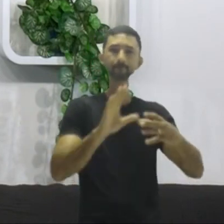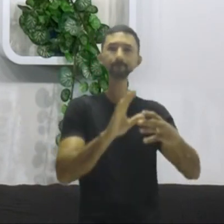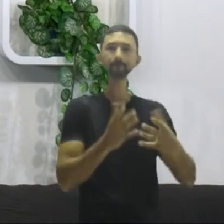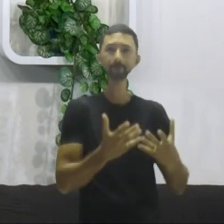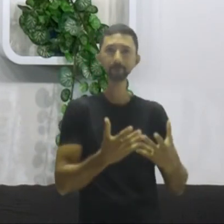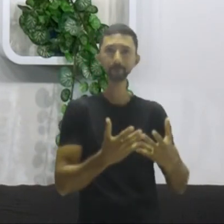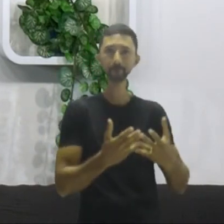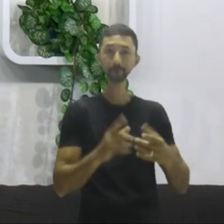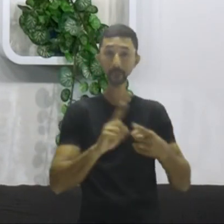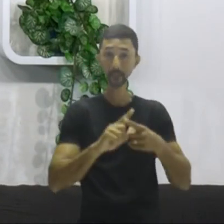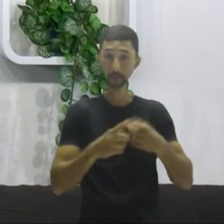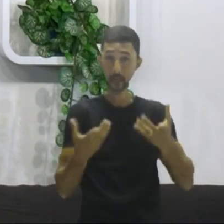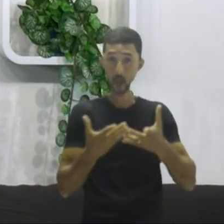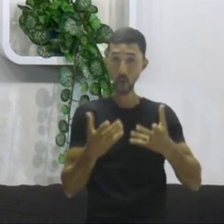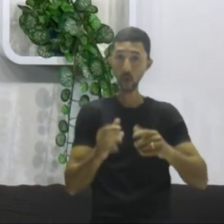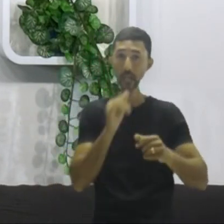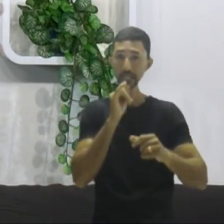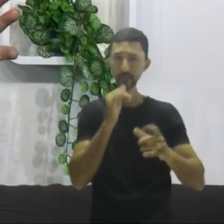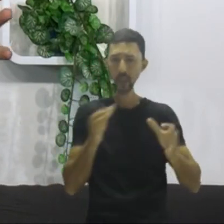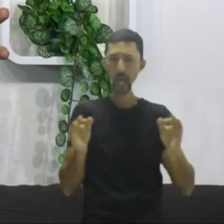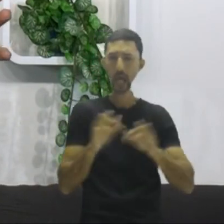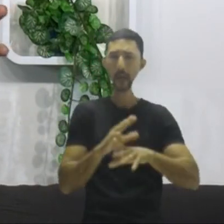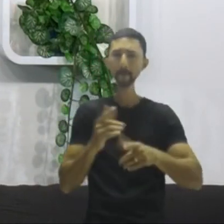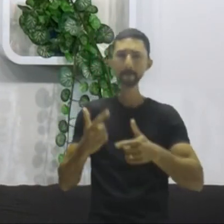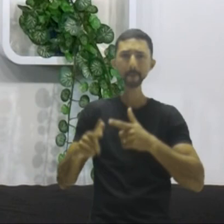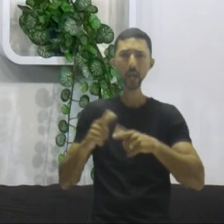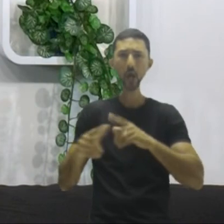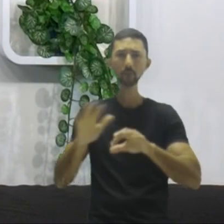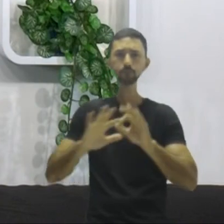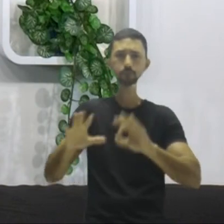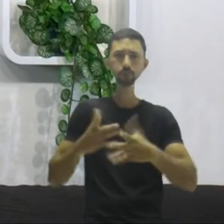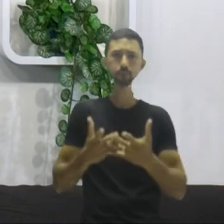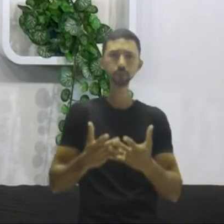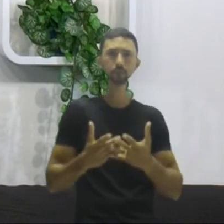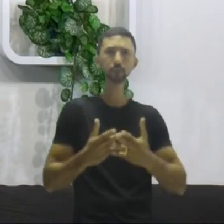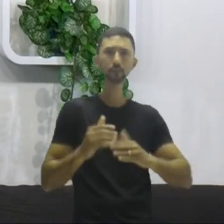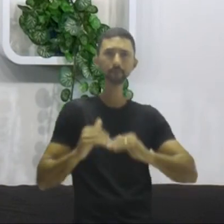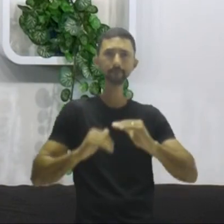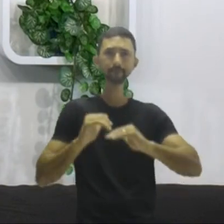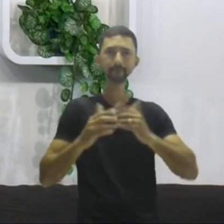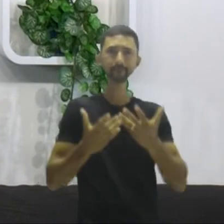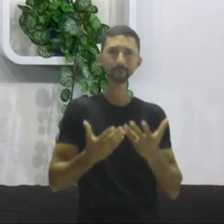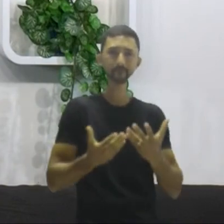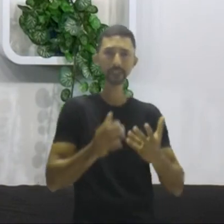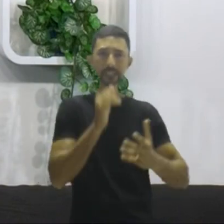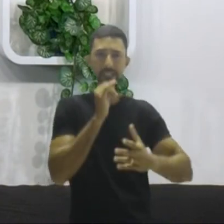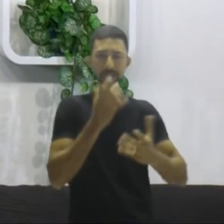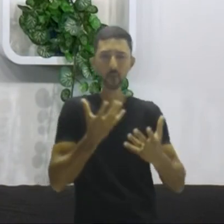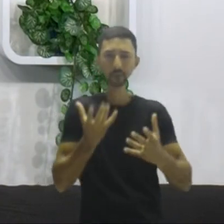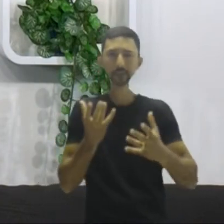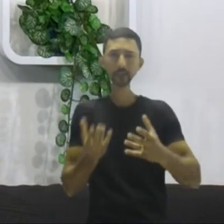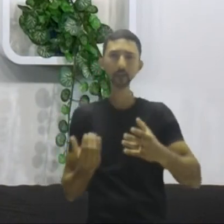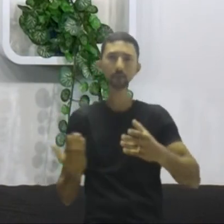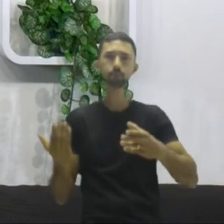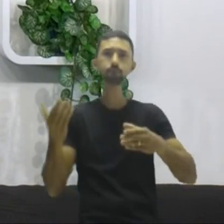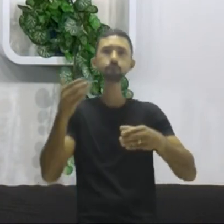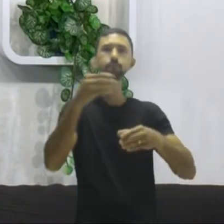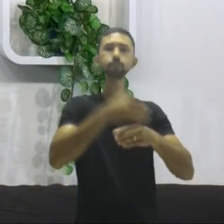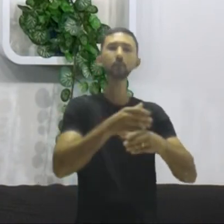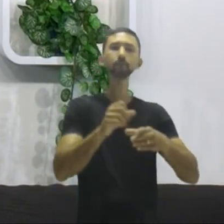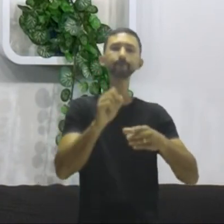Agora, acabando com qualquer tentativa ou saudade ou vontade socialista,